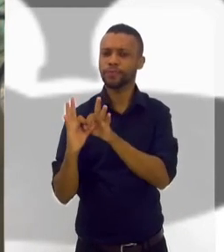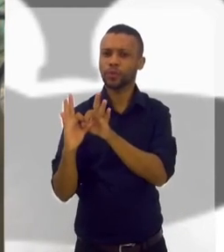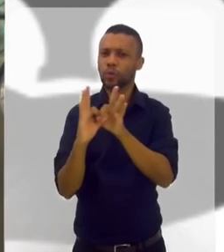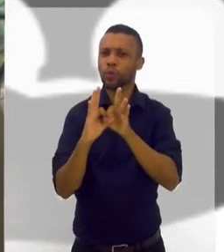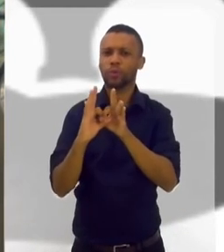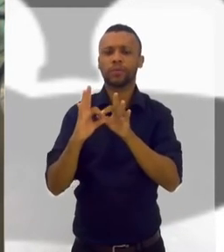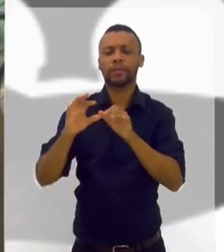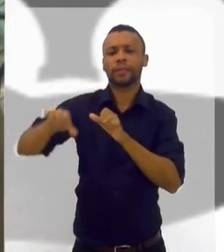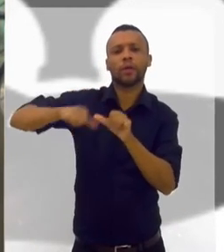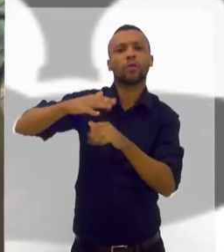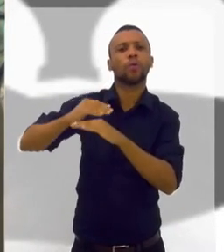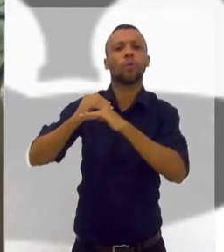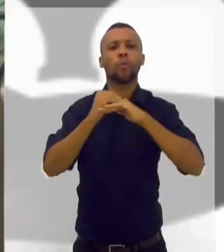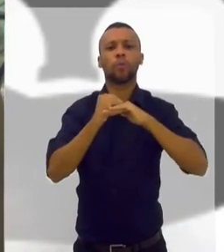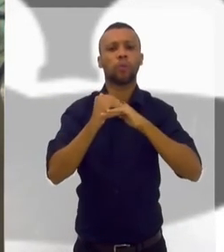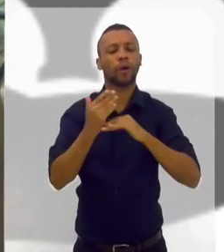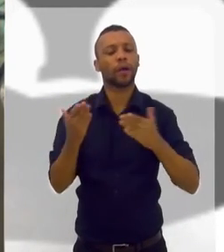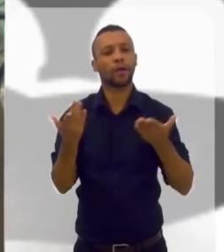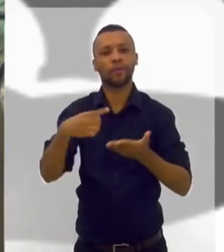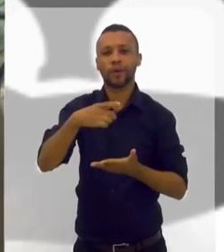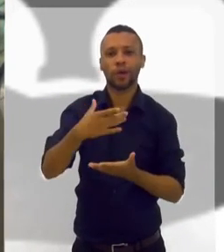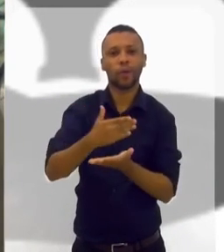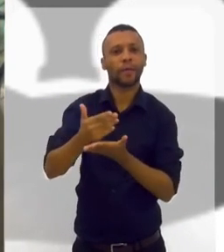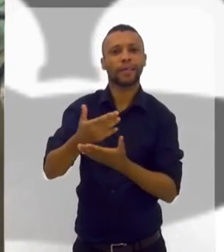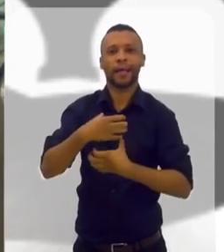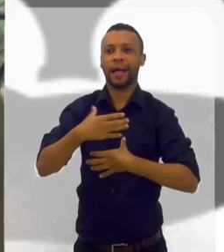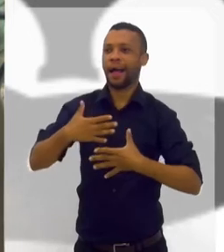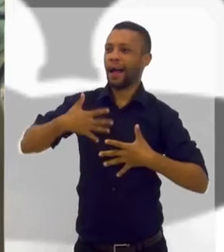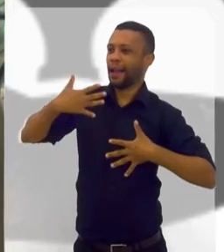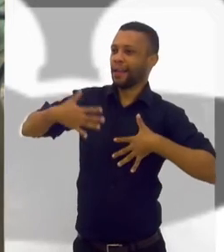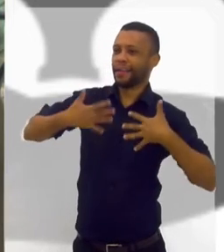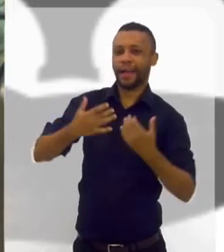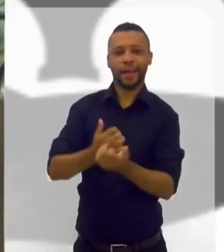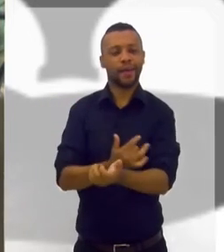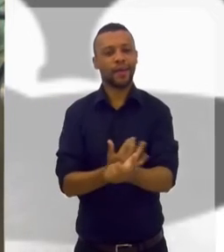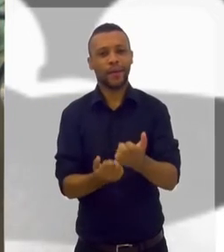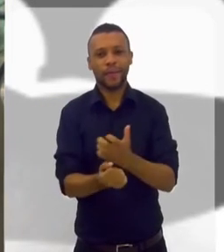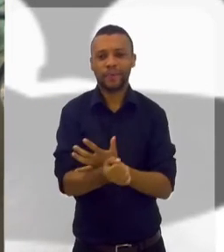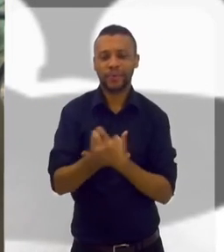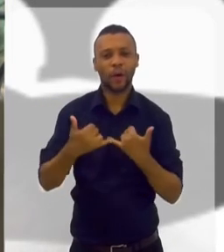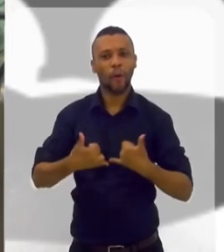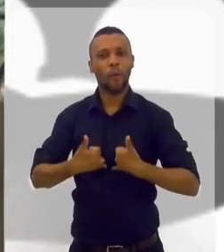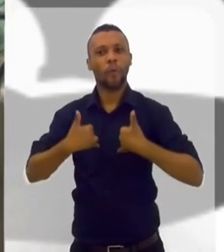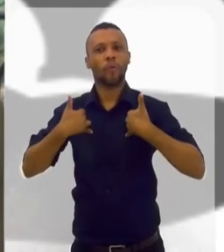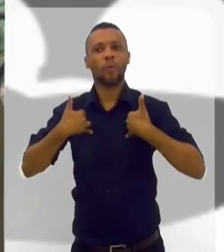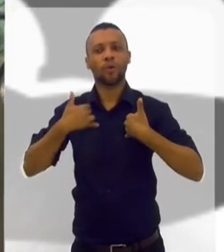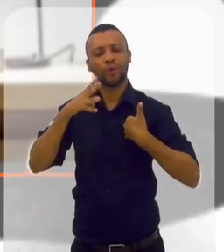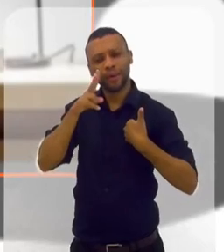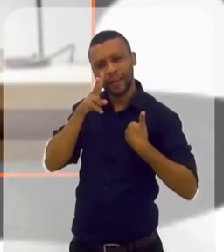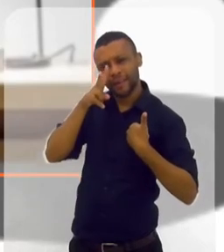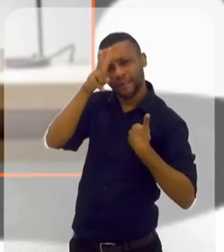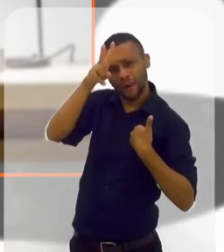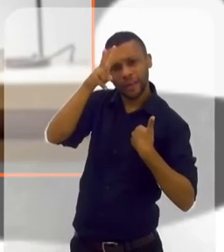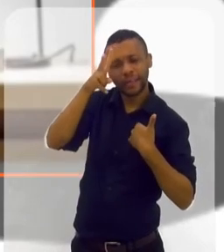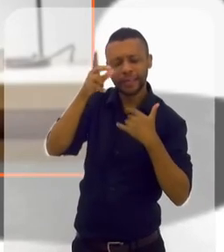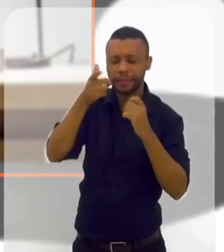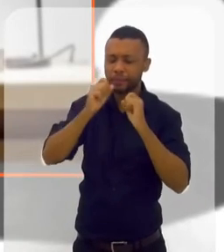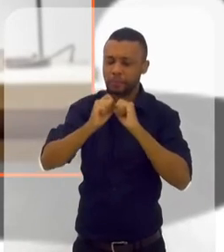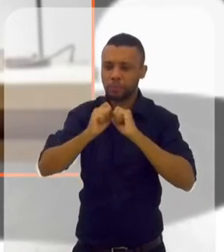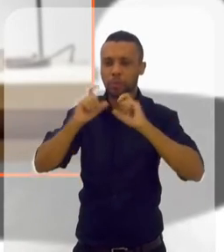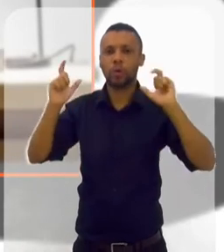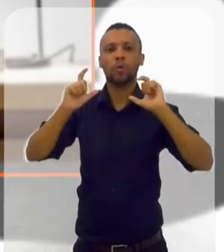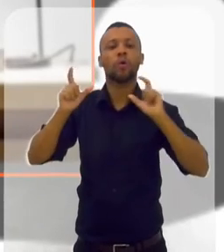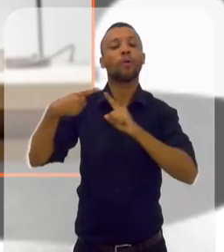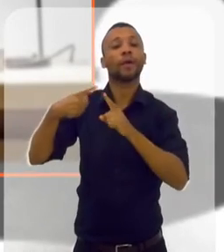funde a você. E você se tornou. E a partir de agora você começa a sentir toda a alegria, emoção, o orgulho que ela tem de você. E a força que